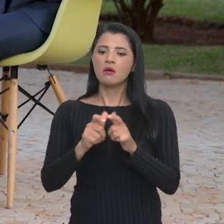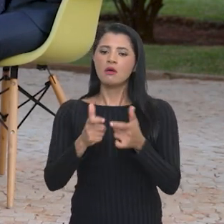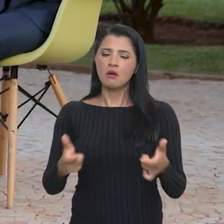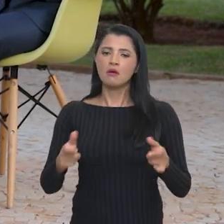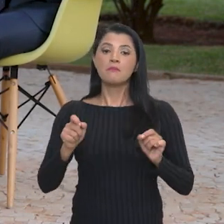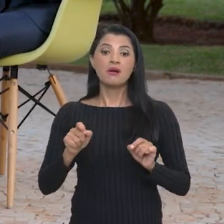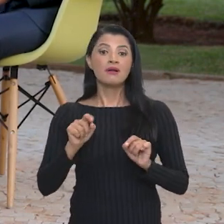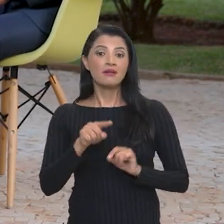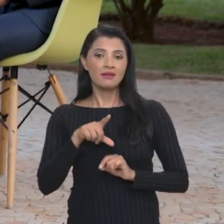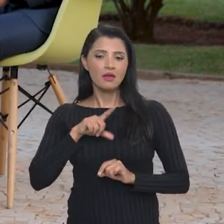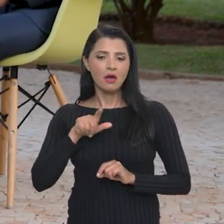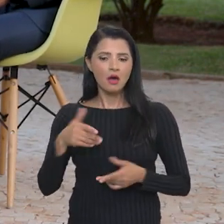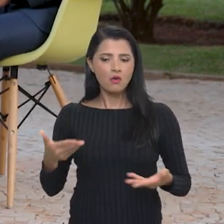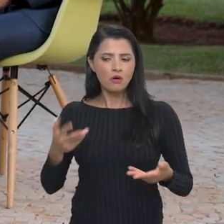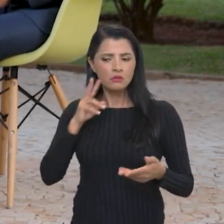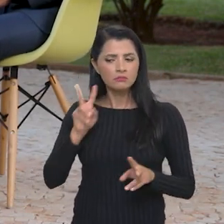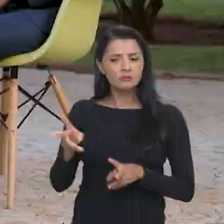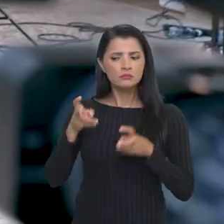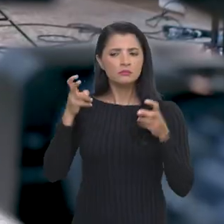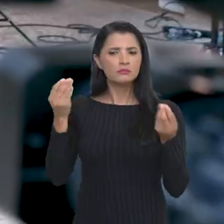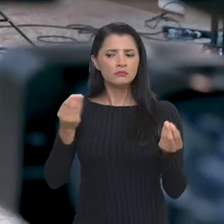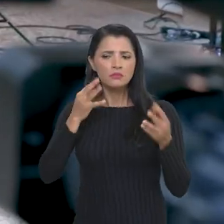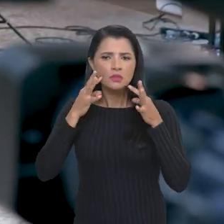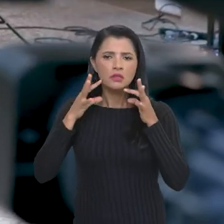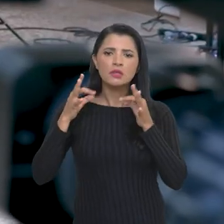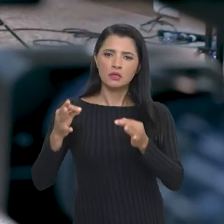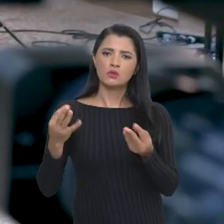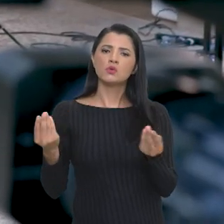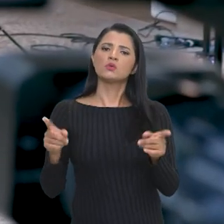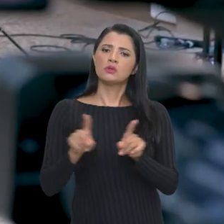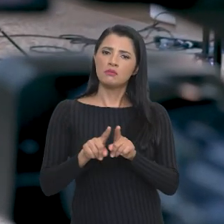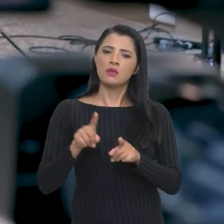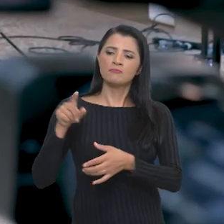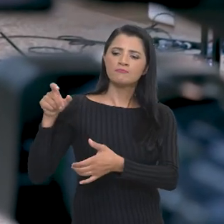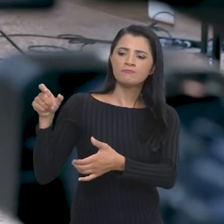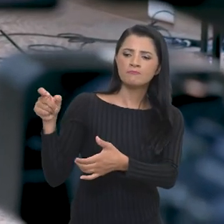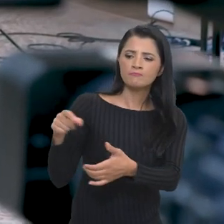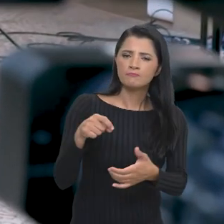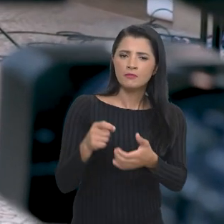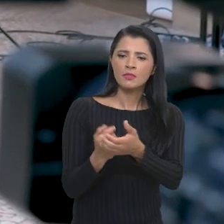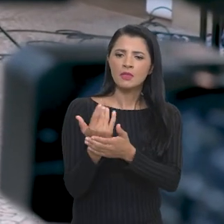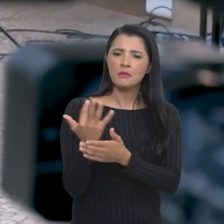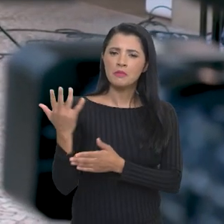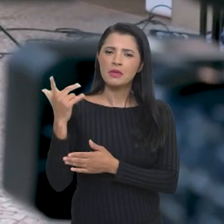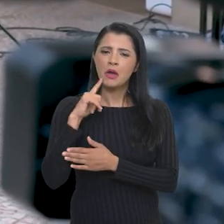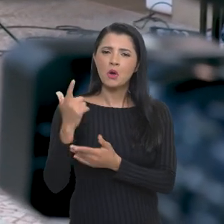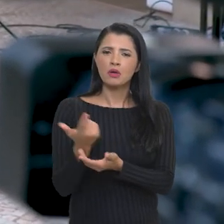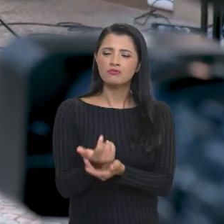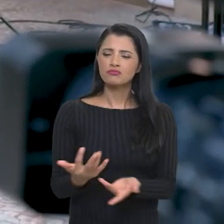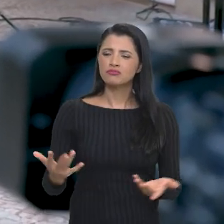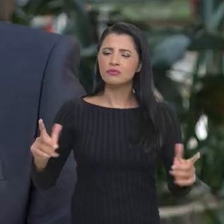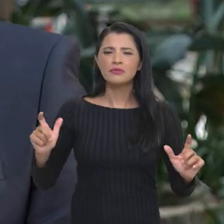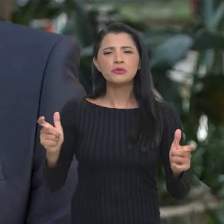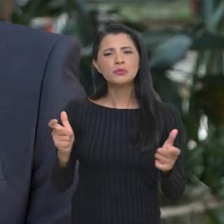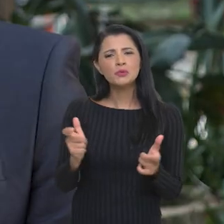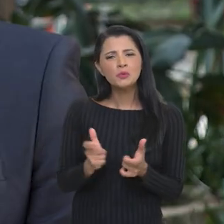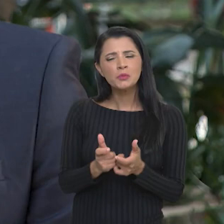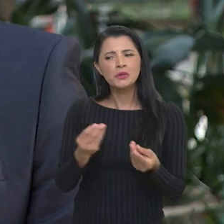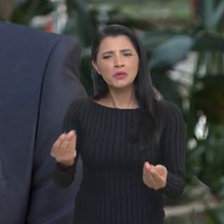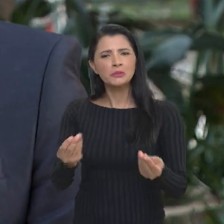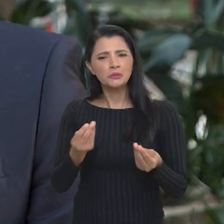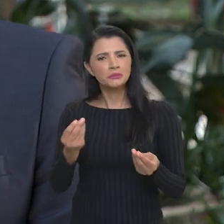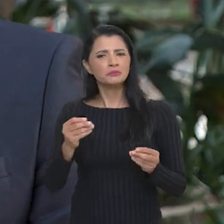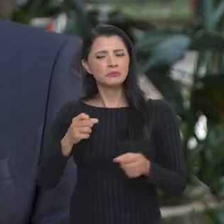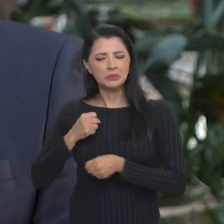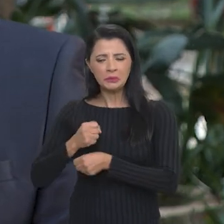muito atencioso à produção de alimentos que vem diminuindo a lavoura plantada com comida nos últimos anos. Então, nós